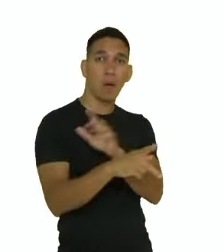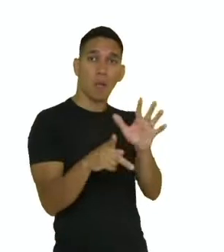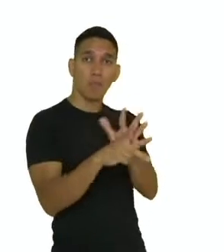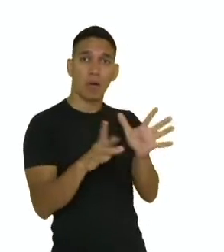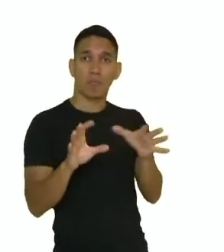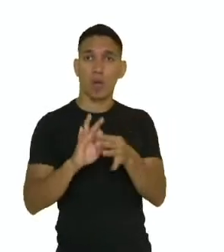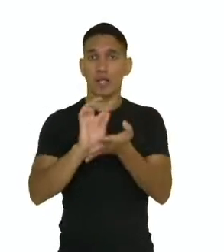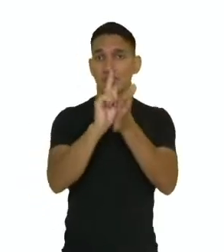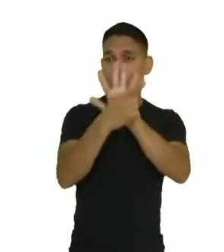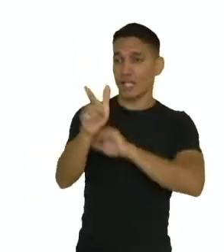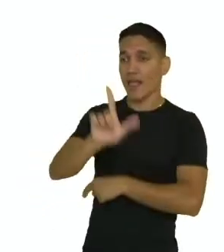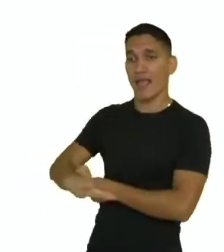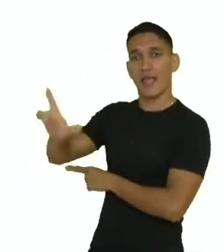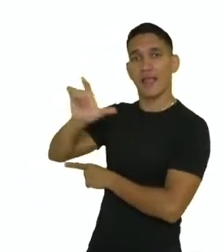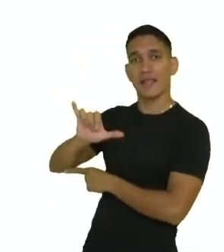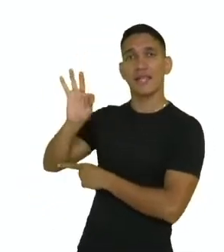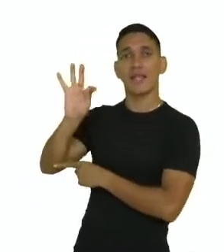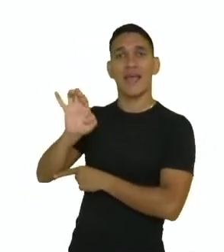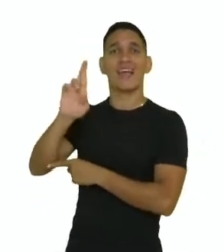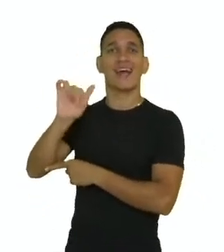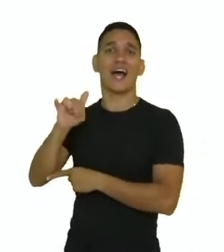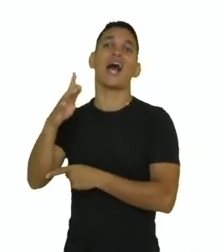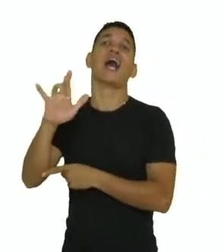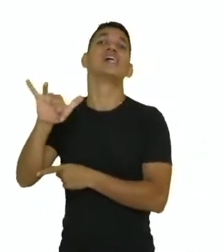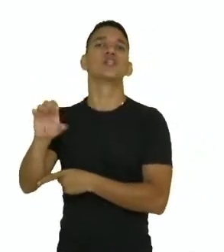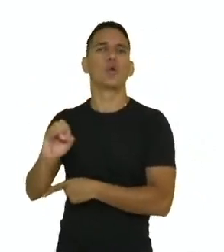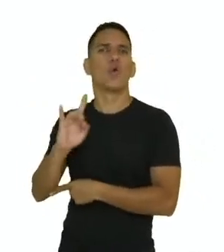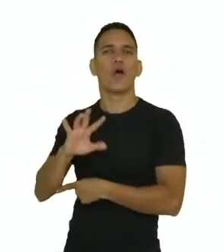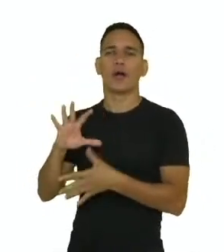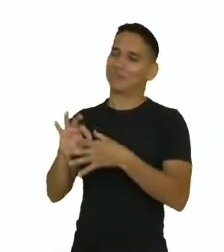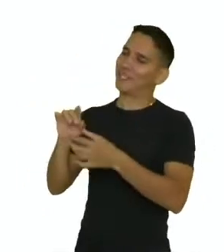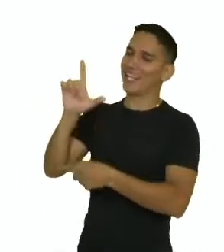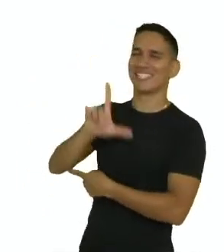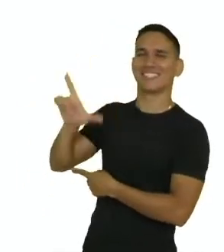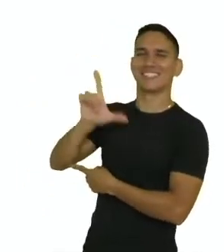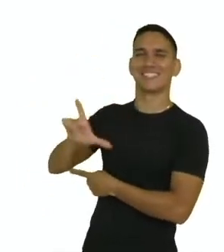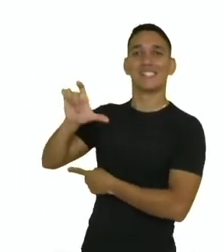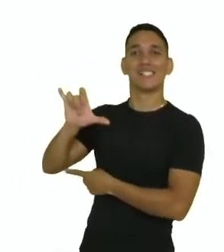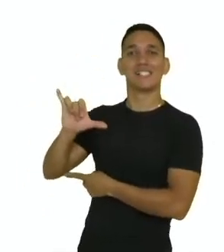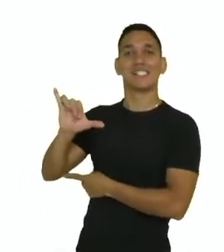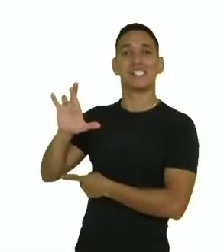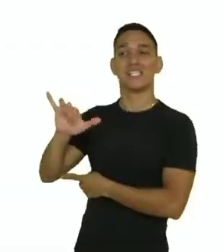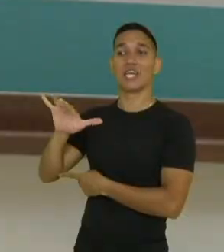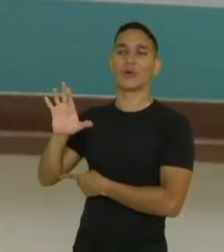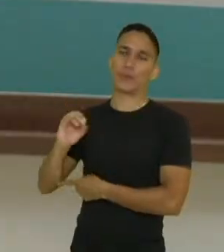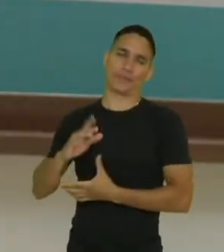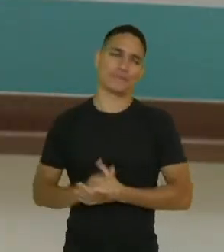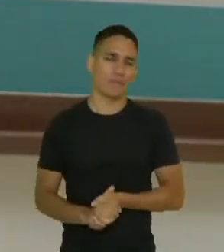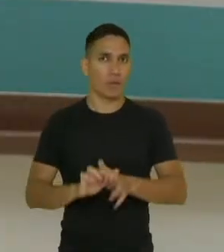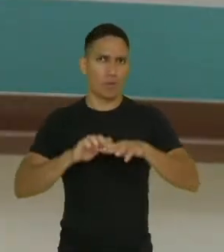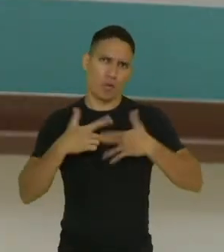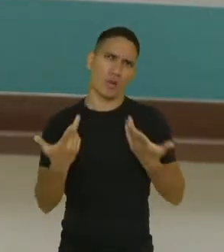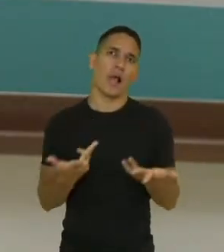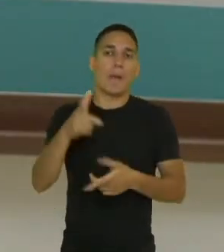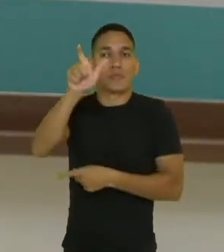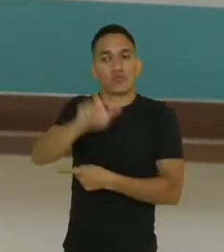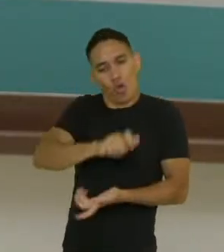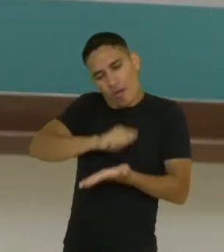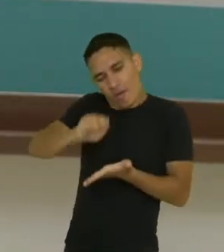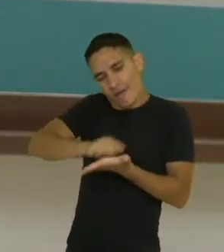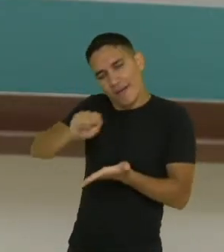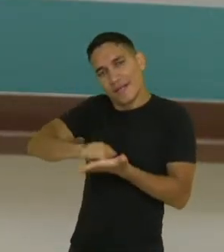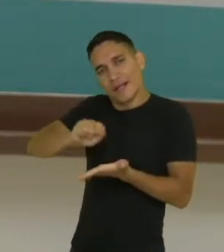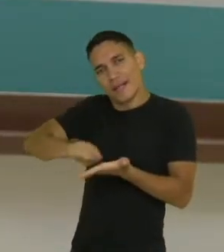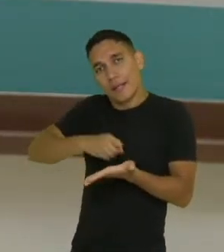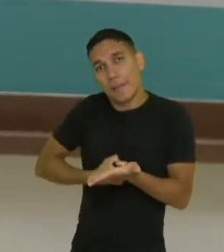do gênero literário, denominado lírico. Aliás, quem escreve poema se